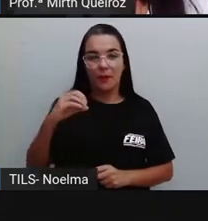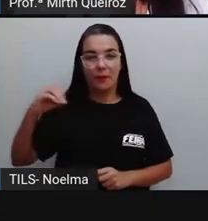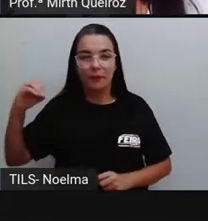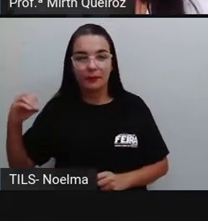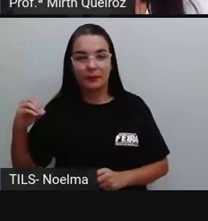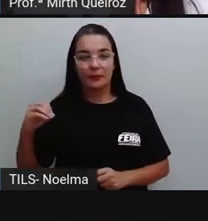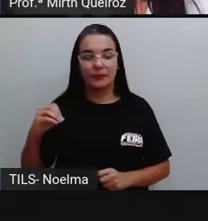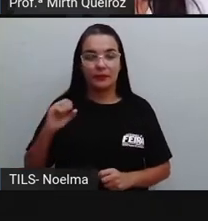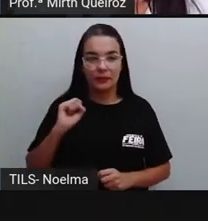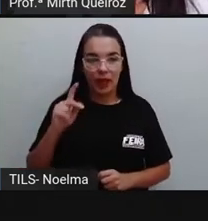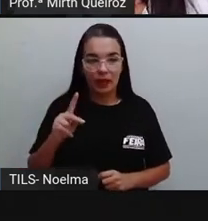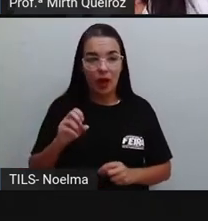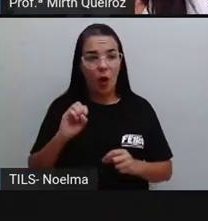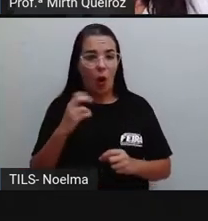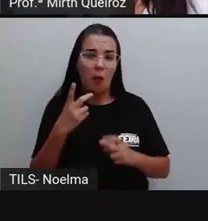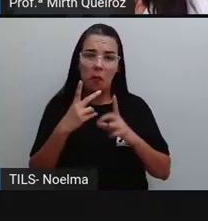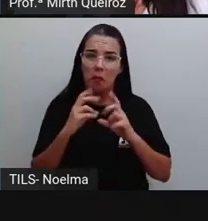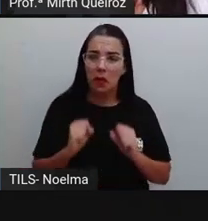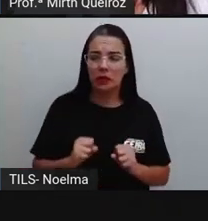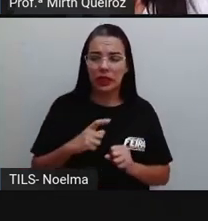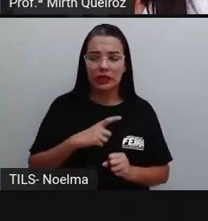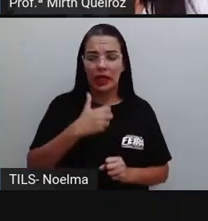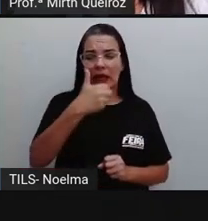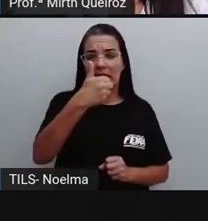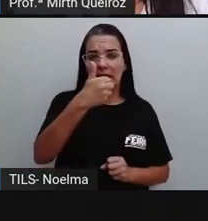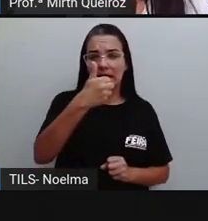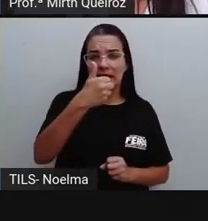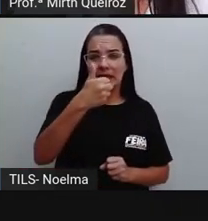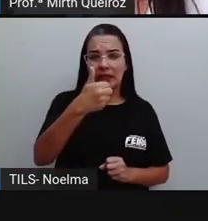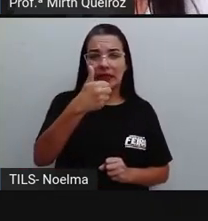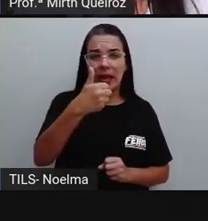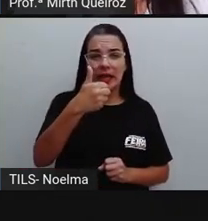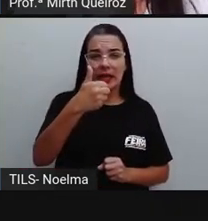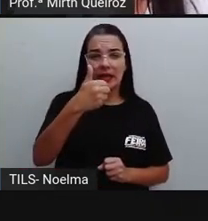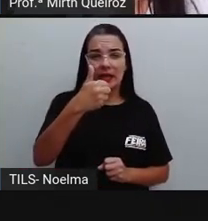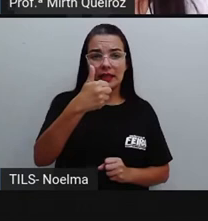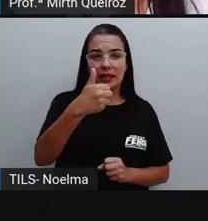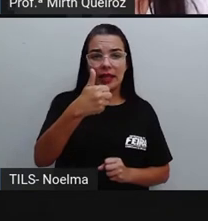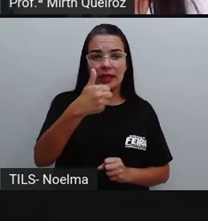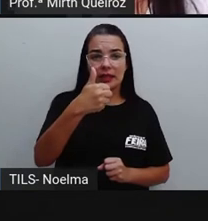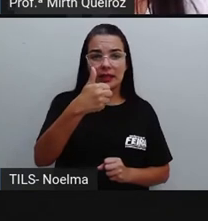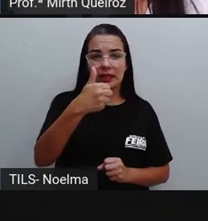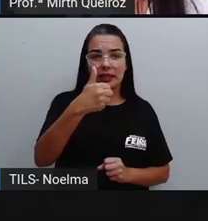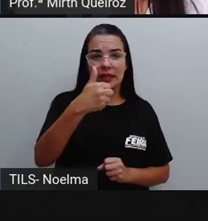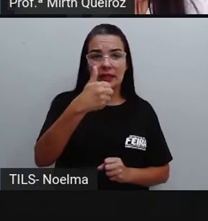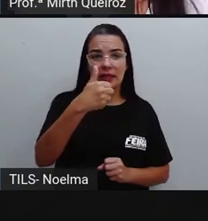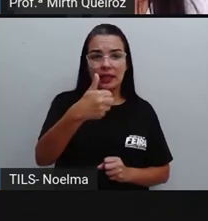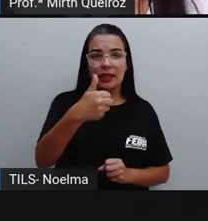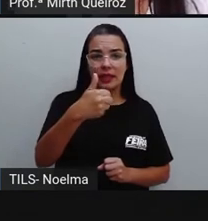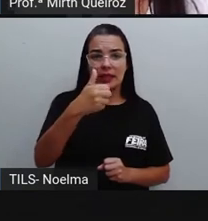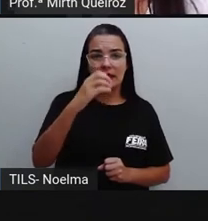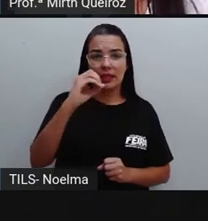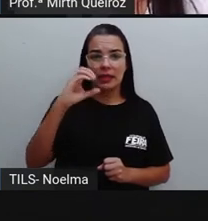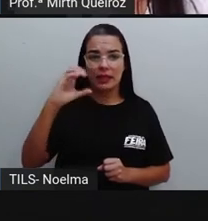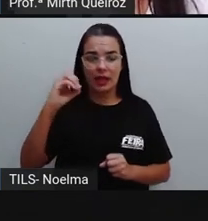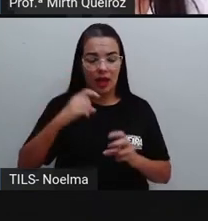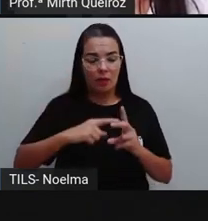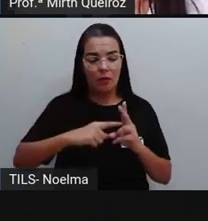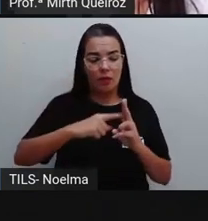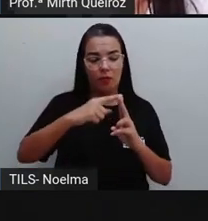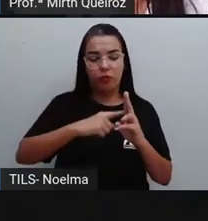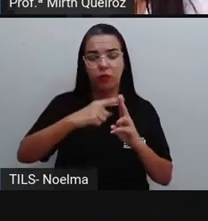a unidade de milhar. Ou cem dezenas equivale a esse cubo de mil unidades